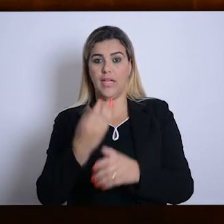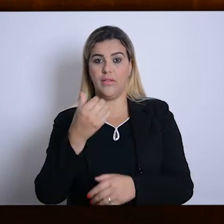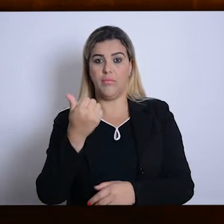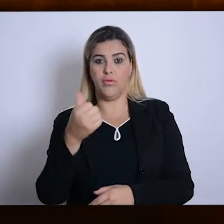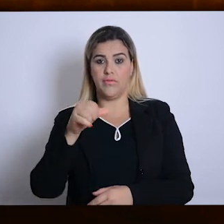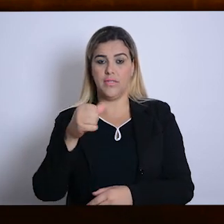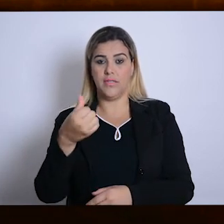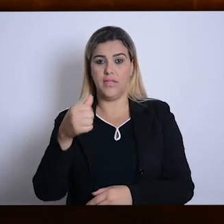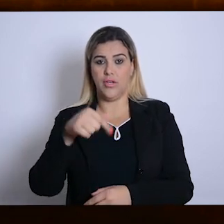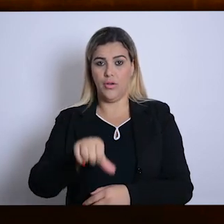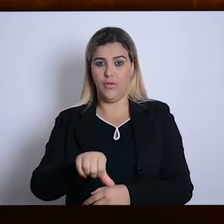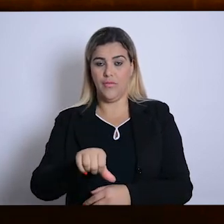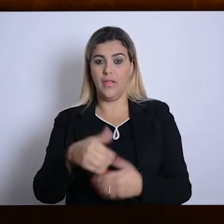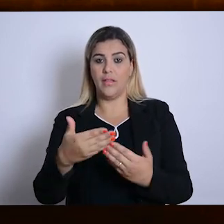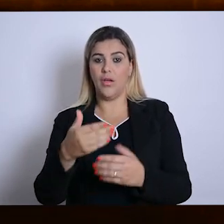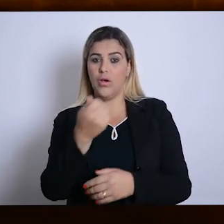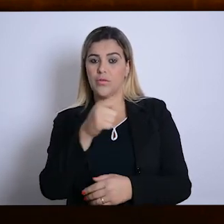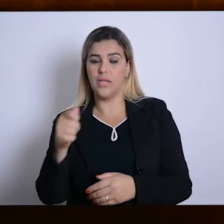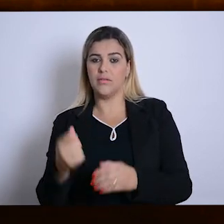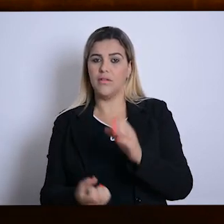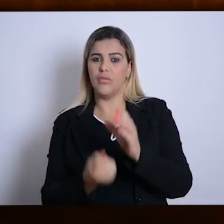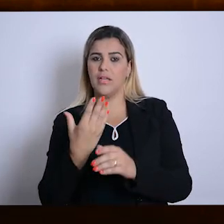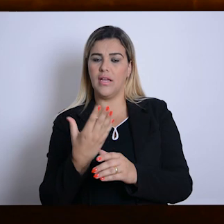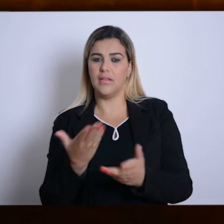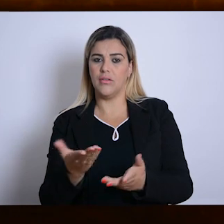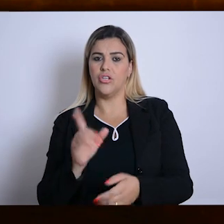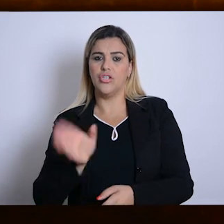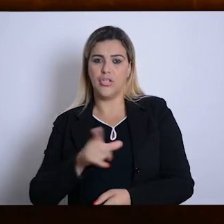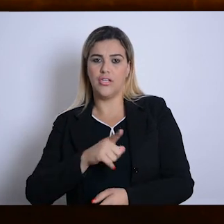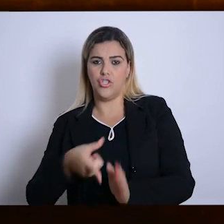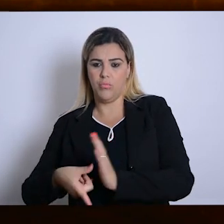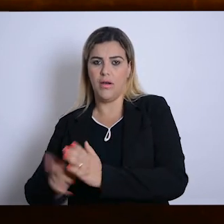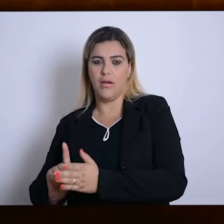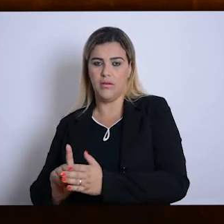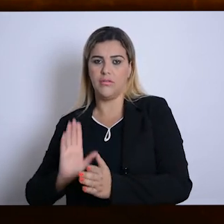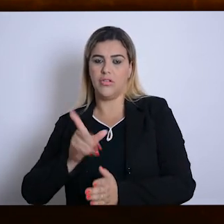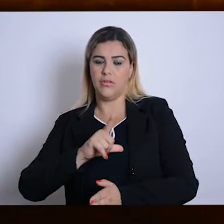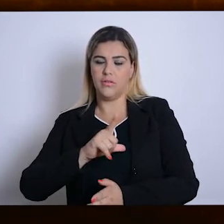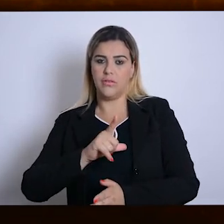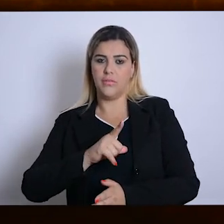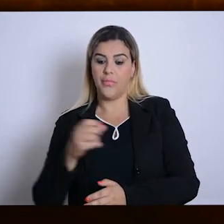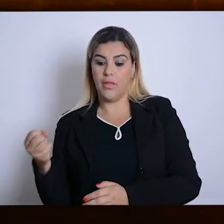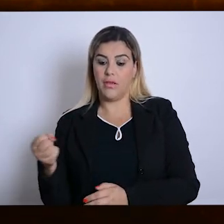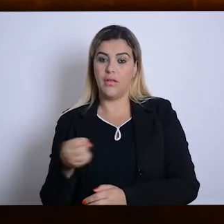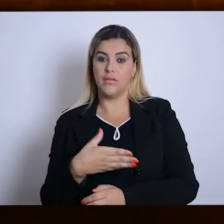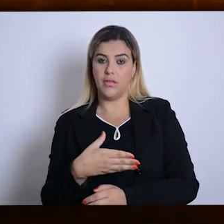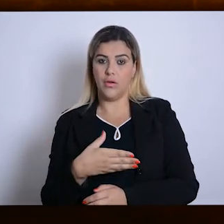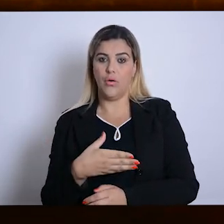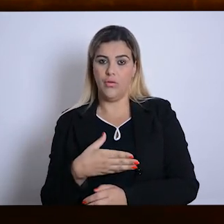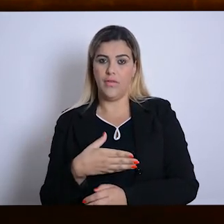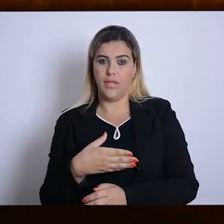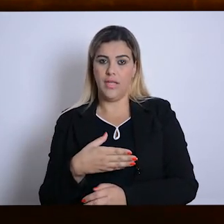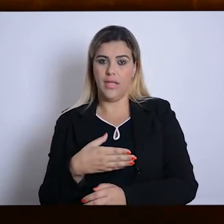fundação de uma associação, já existia uma associação anterior, e nessa nova roupagem dessa